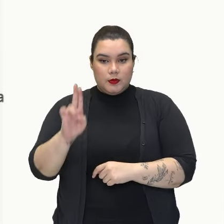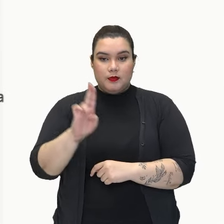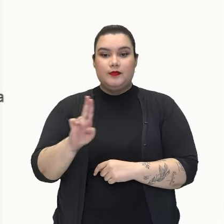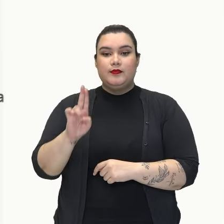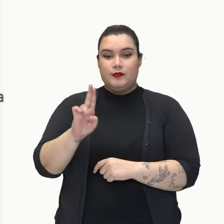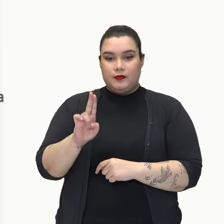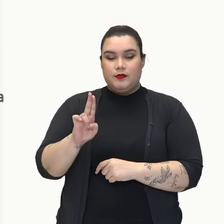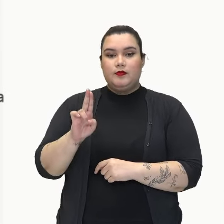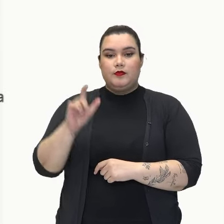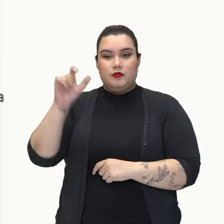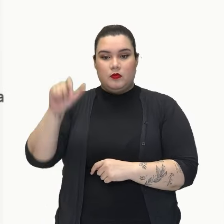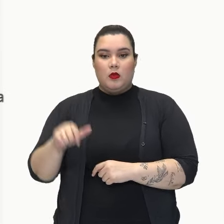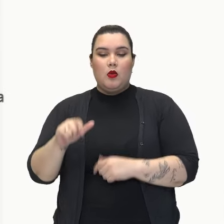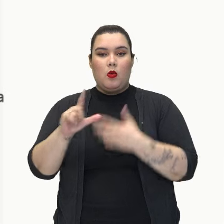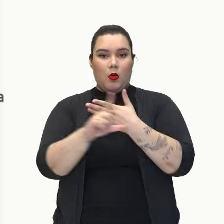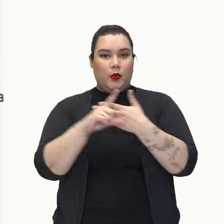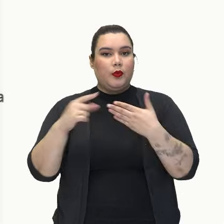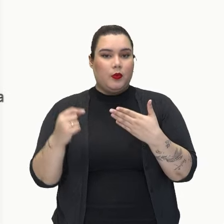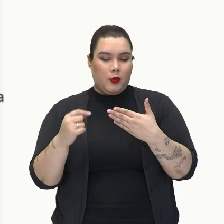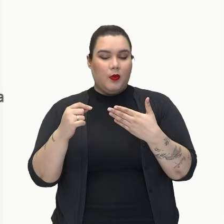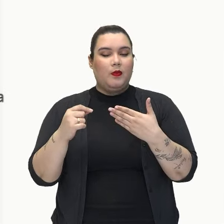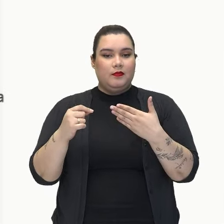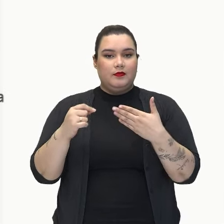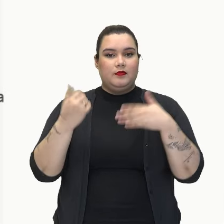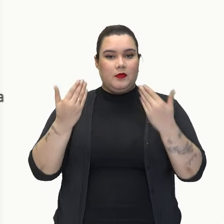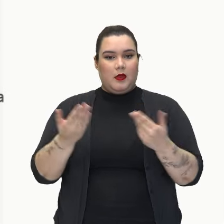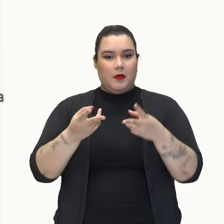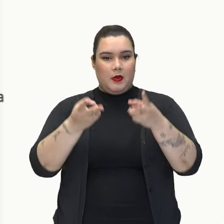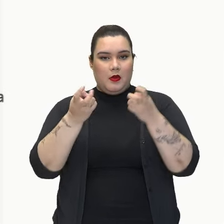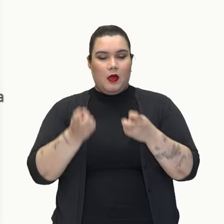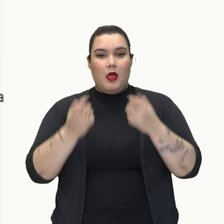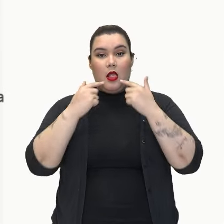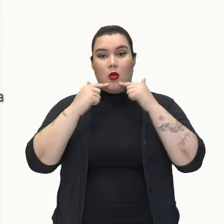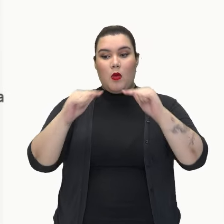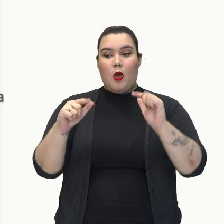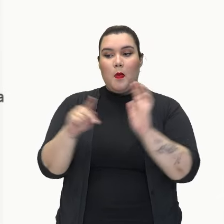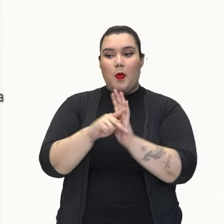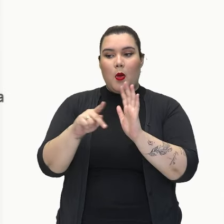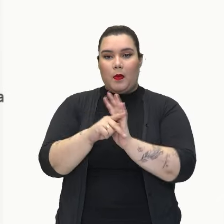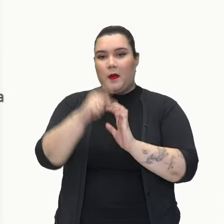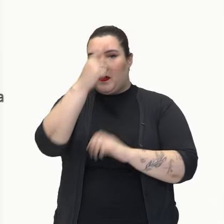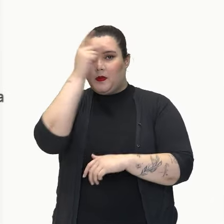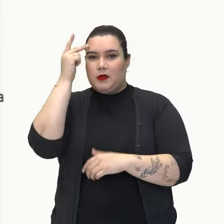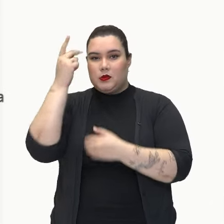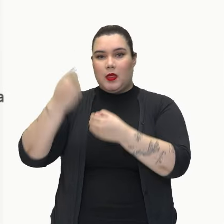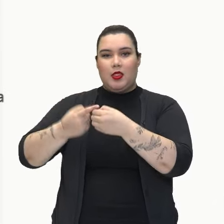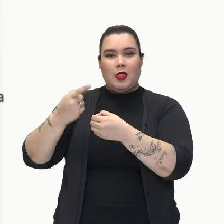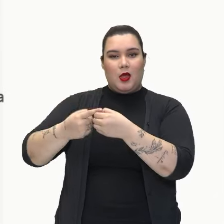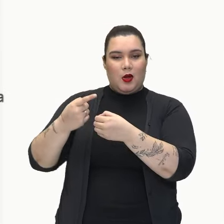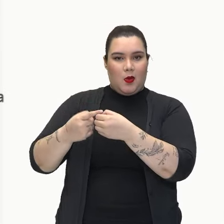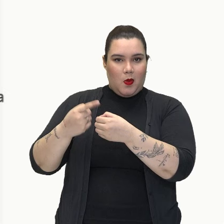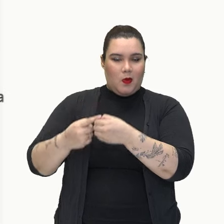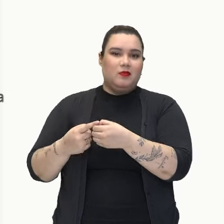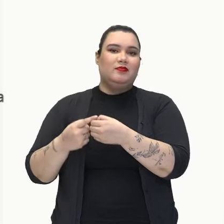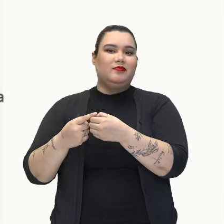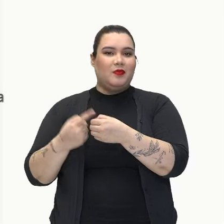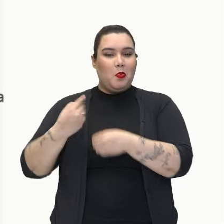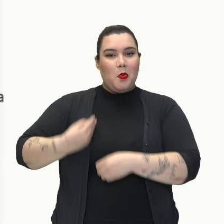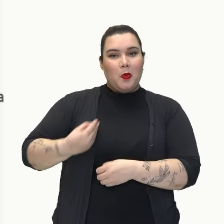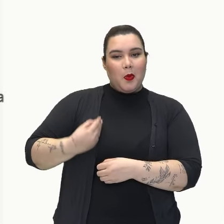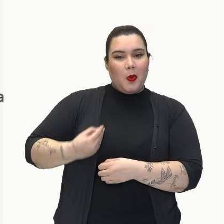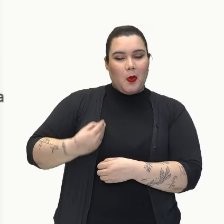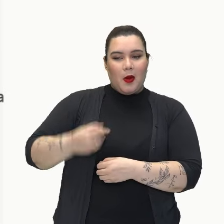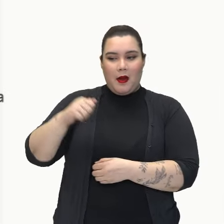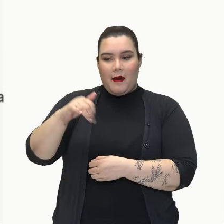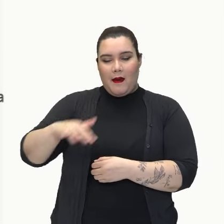Guimarães Rosa. Eu vou para o céu, observem que é uma linguagem própria ali do caboclo, certo? Do jagun, daquelas pessoas que viviam